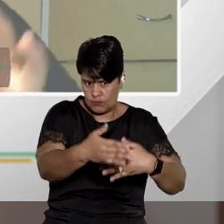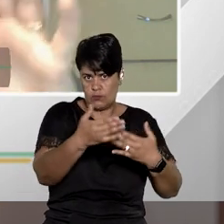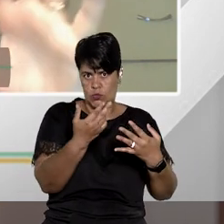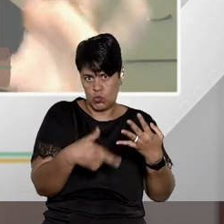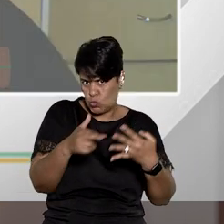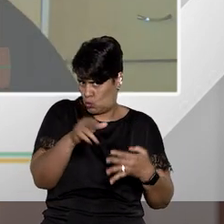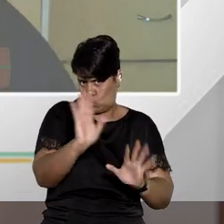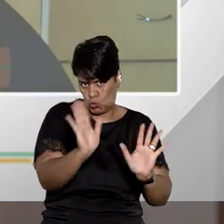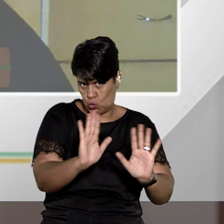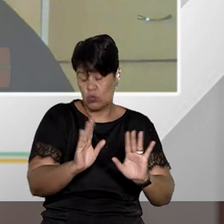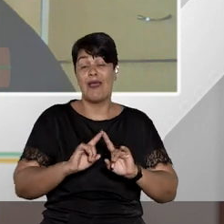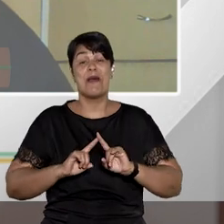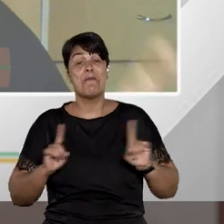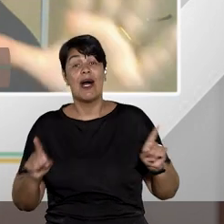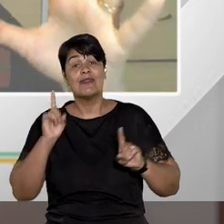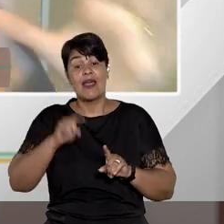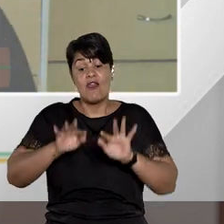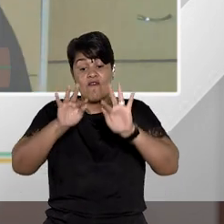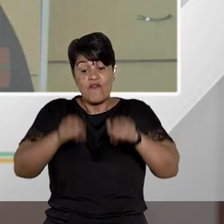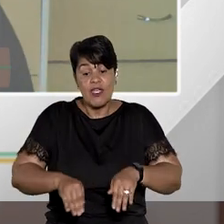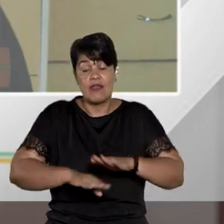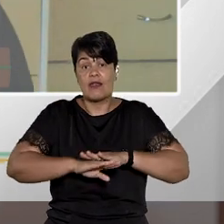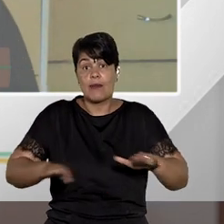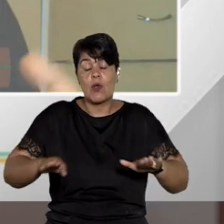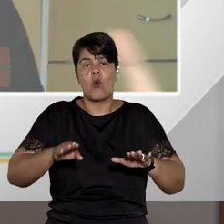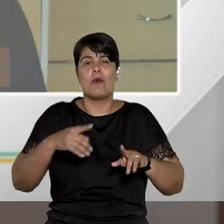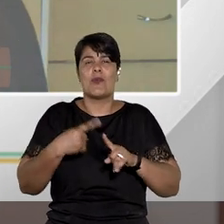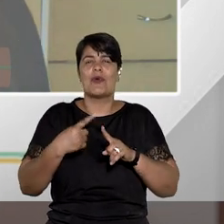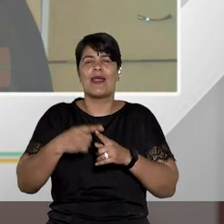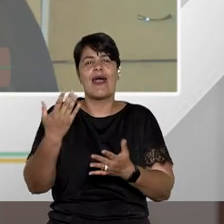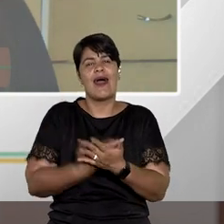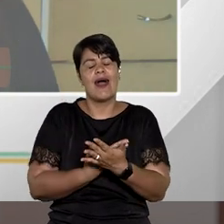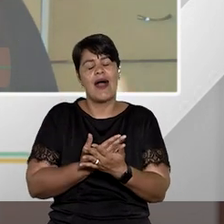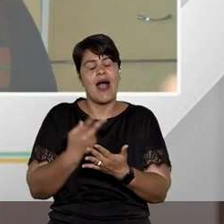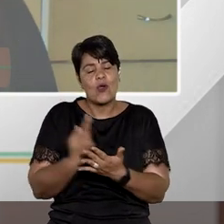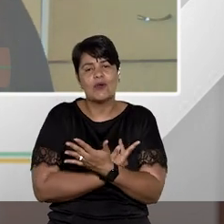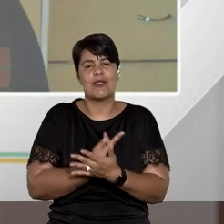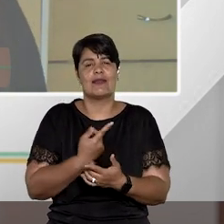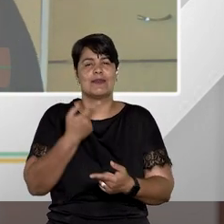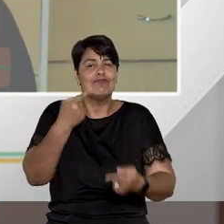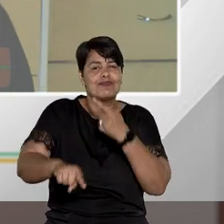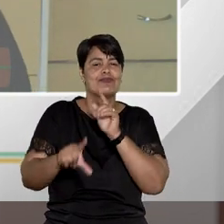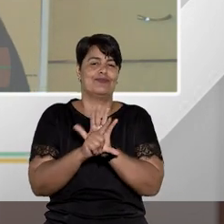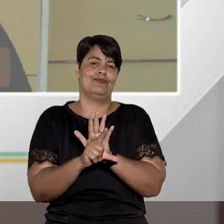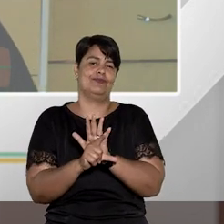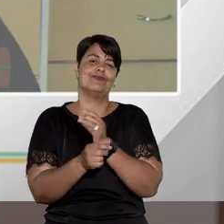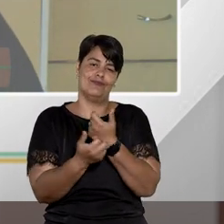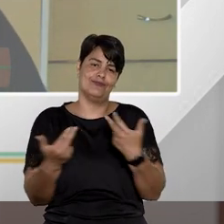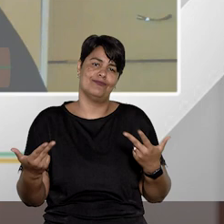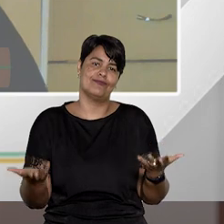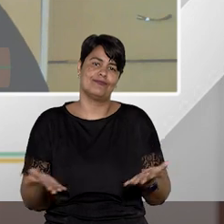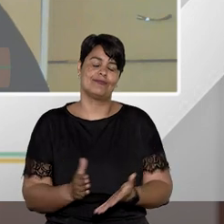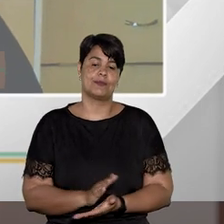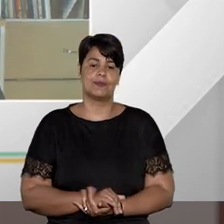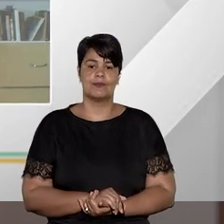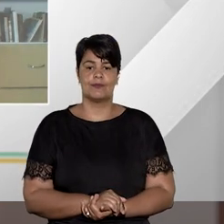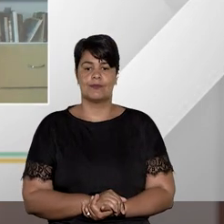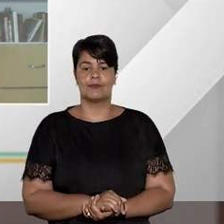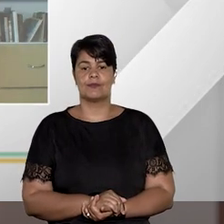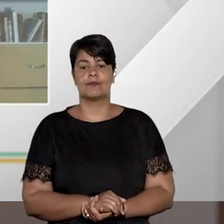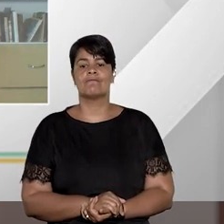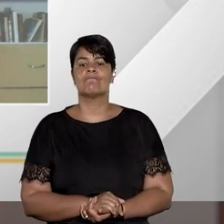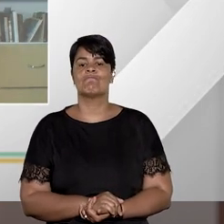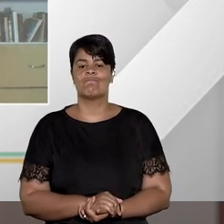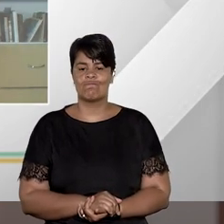não pode, mas para fazer cessar uma eventual ilegalidade ali muito clara, né? Agora,